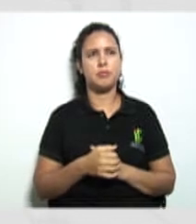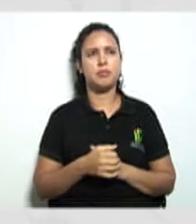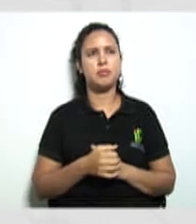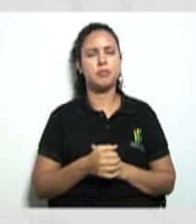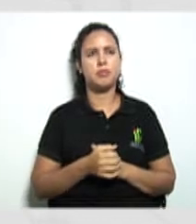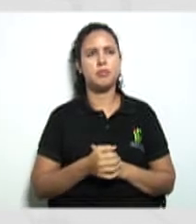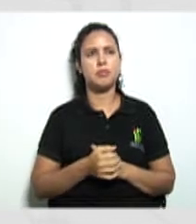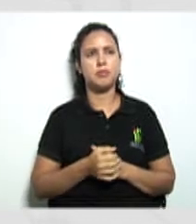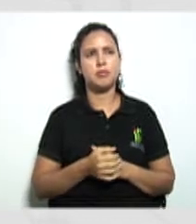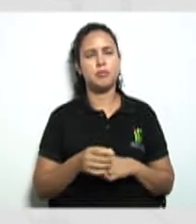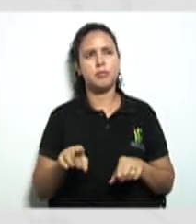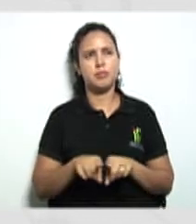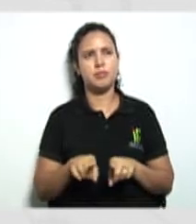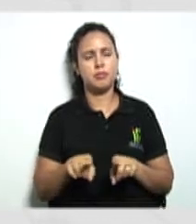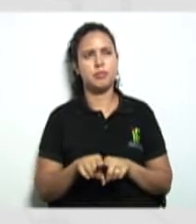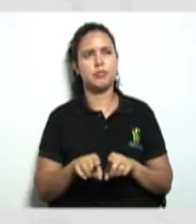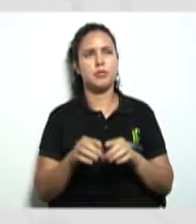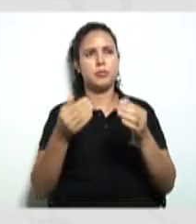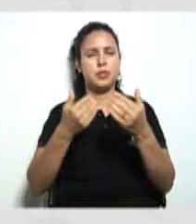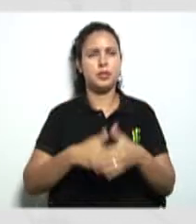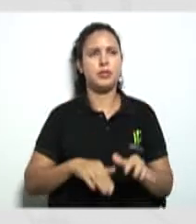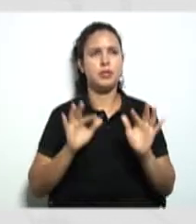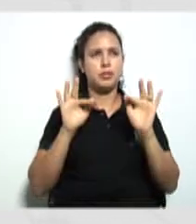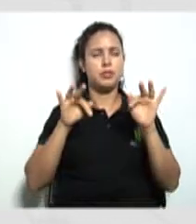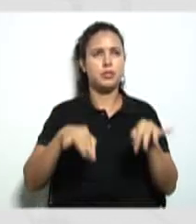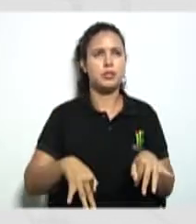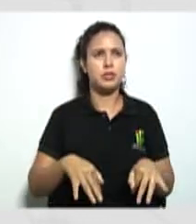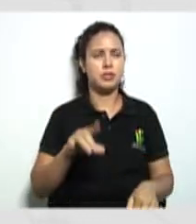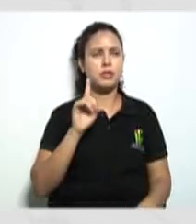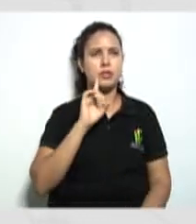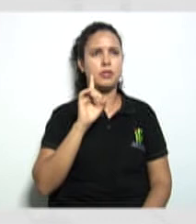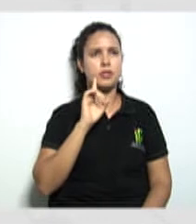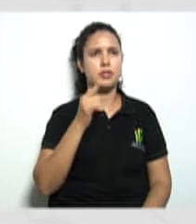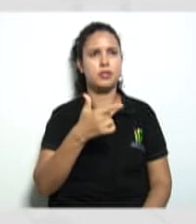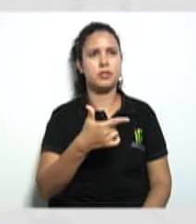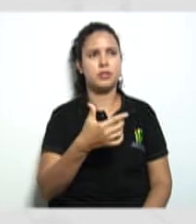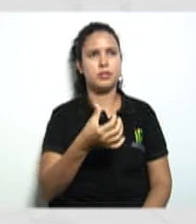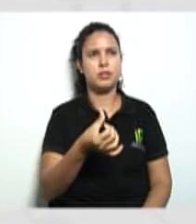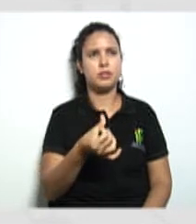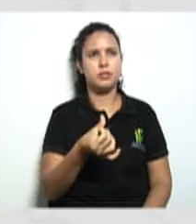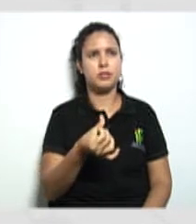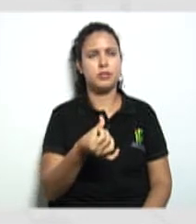exame final dia 26 do 6